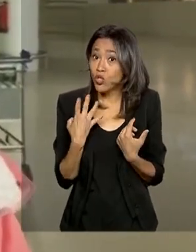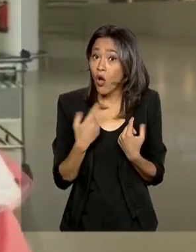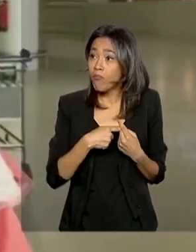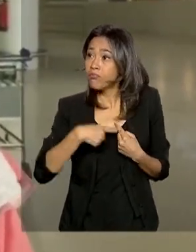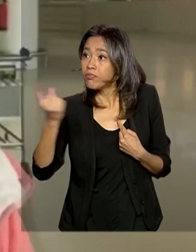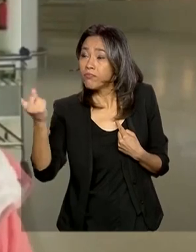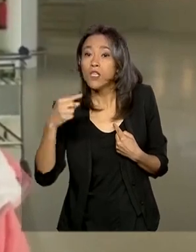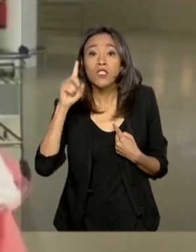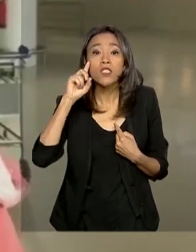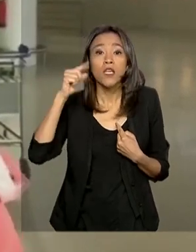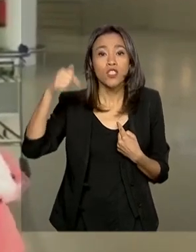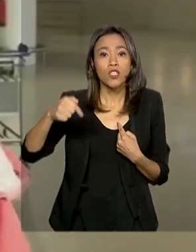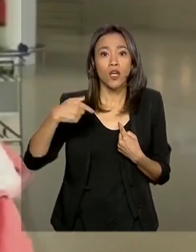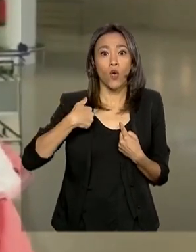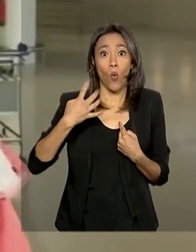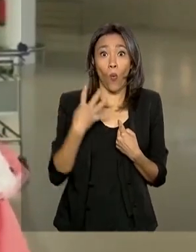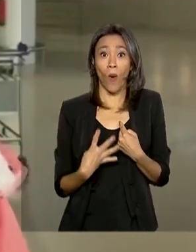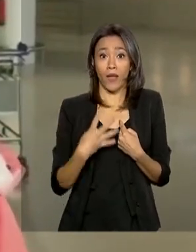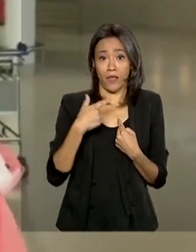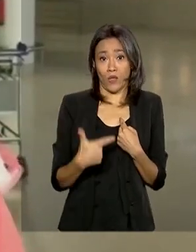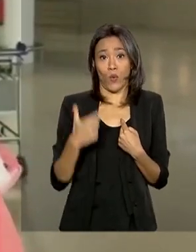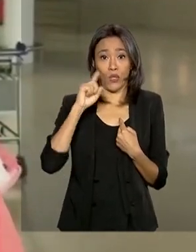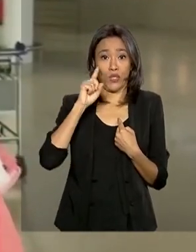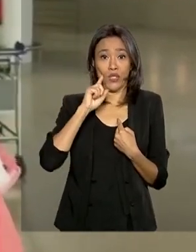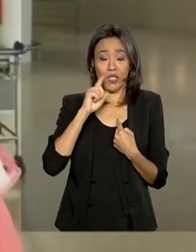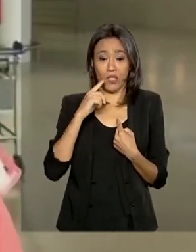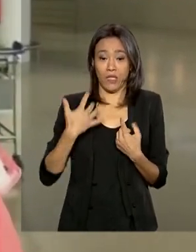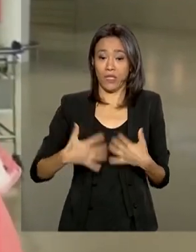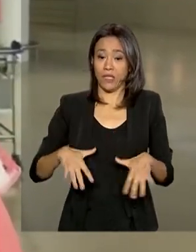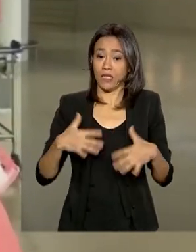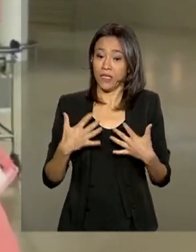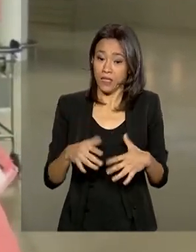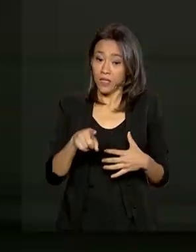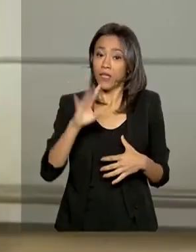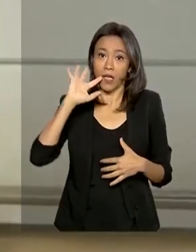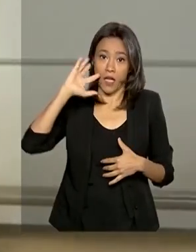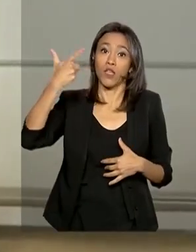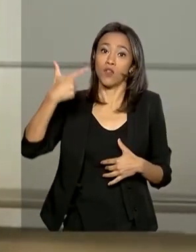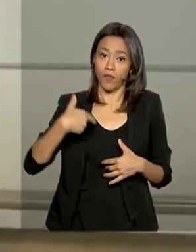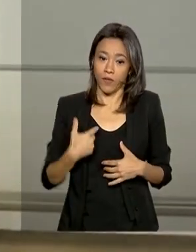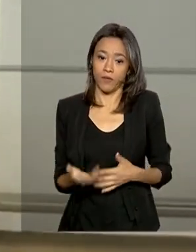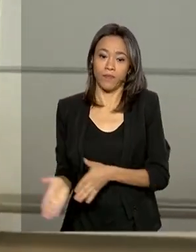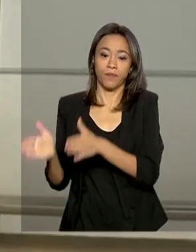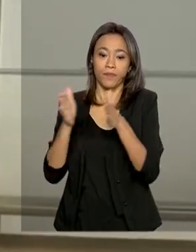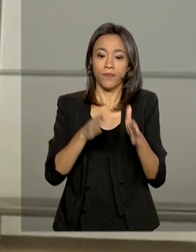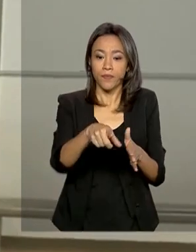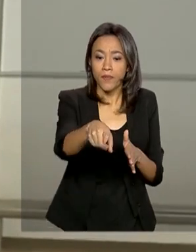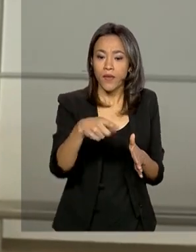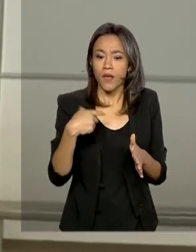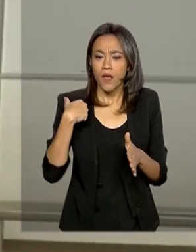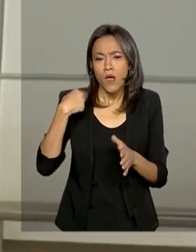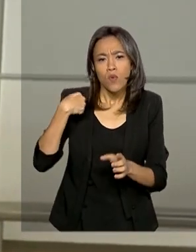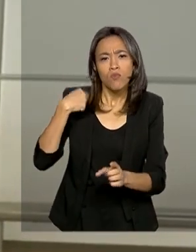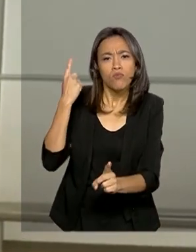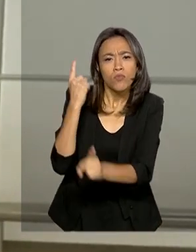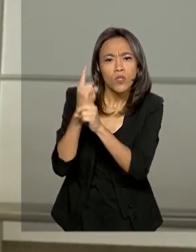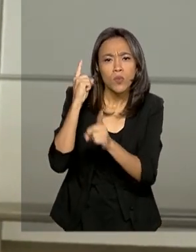sete dias e eu tô há 42 dias e consegui pelo consulado resolver essa situação. Aí eu descobri o